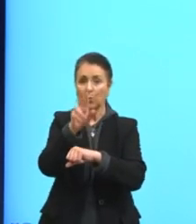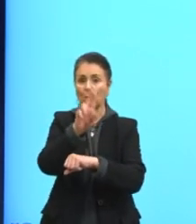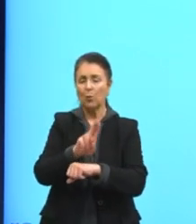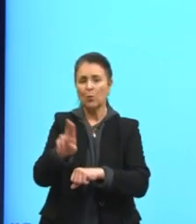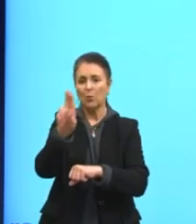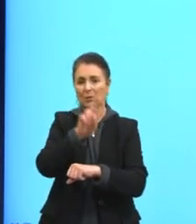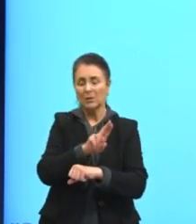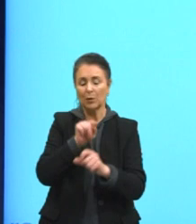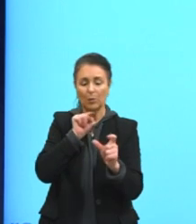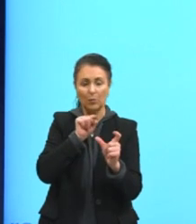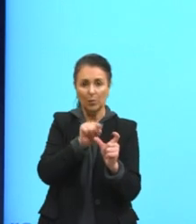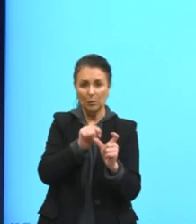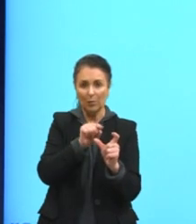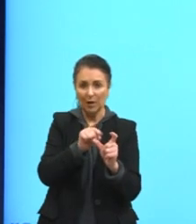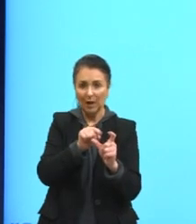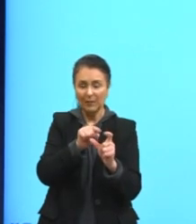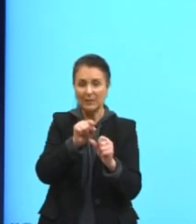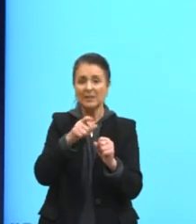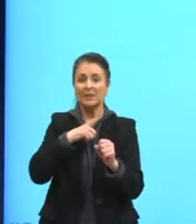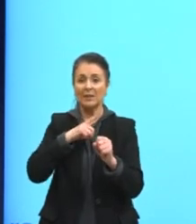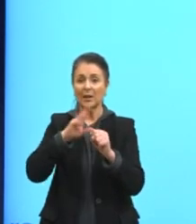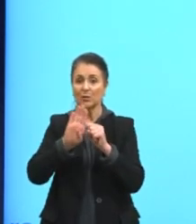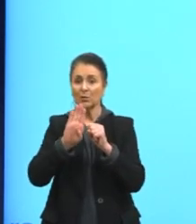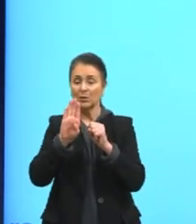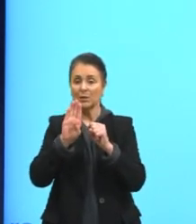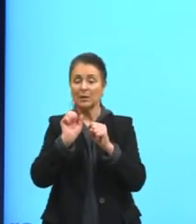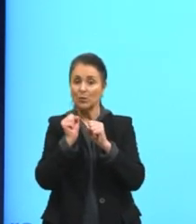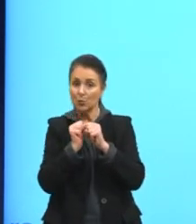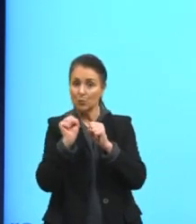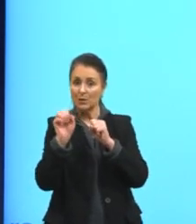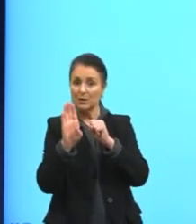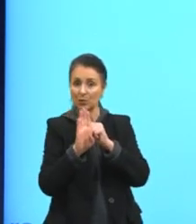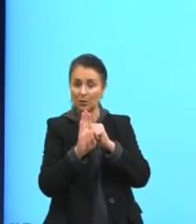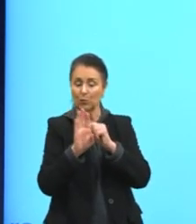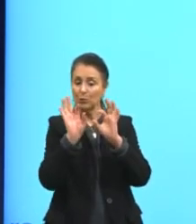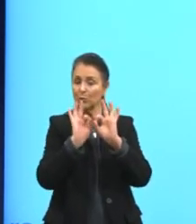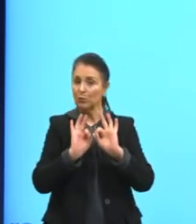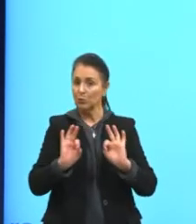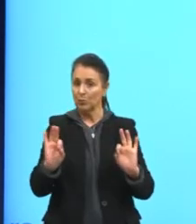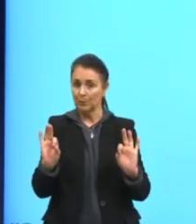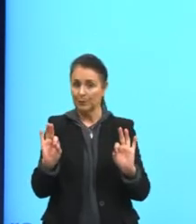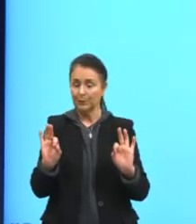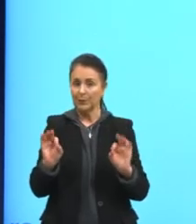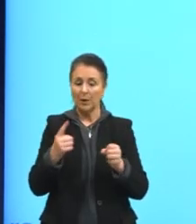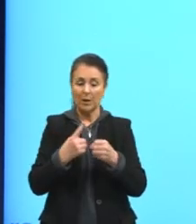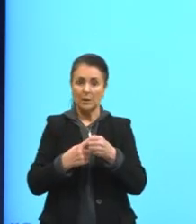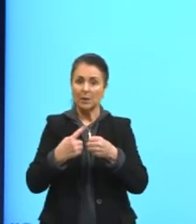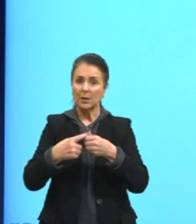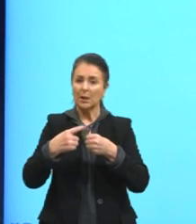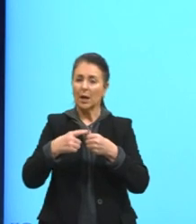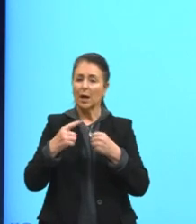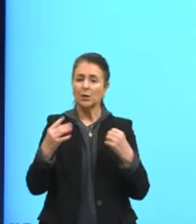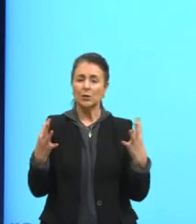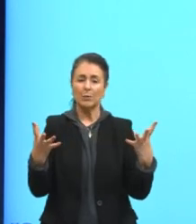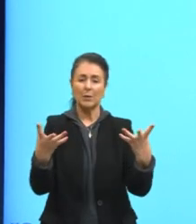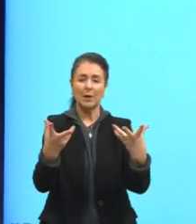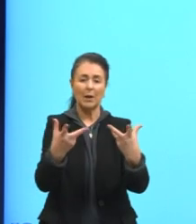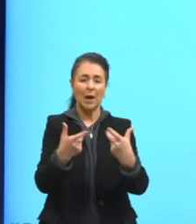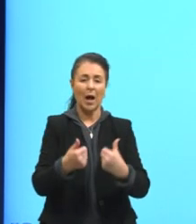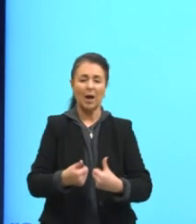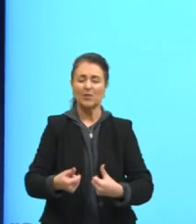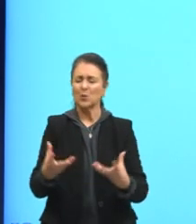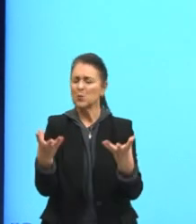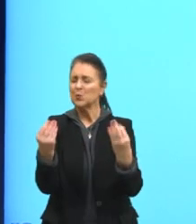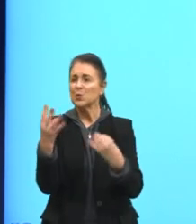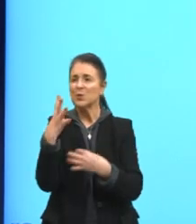expressões formadas por substantivos comuns. Olhem ali, cidade maravilhosa, cheia de encantos mil.